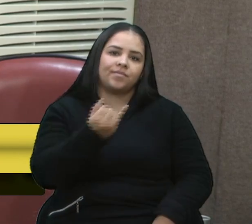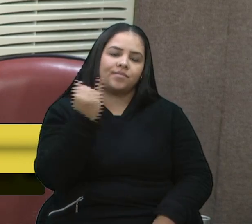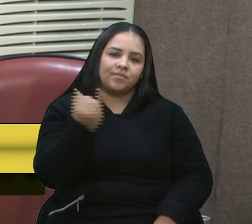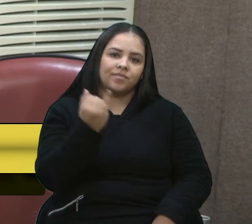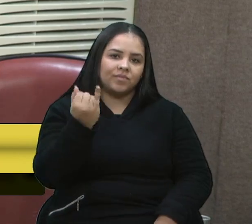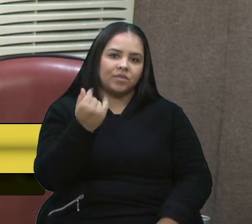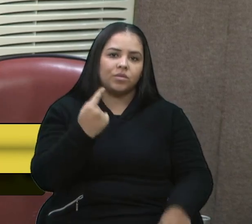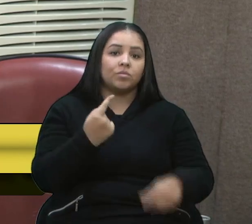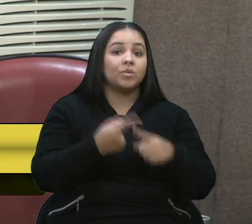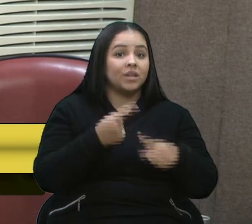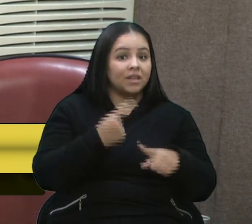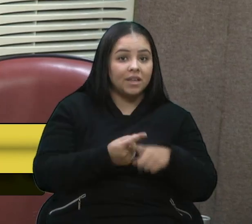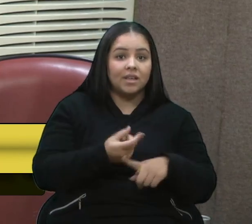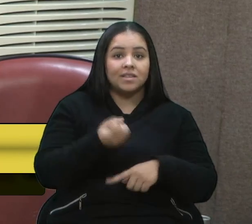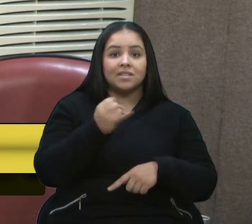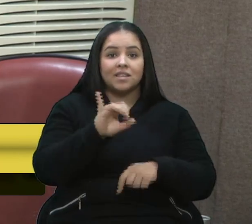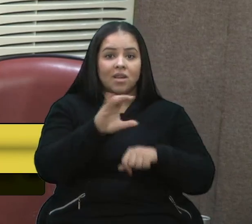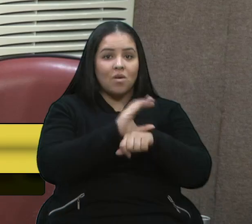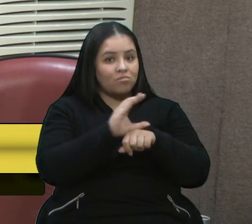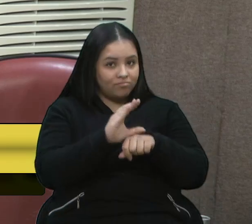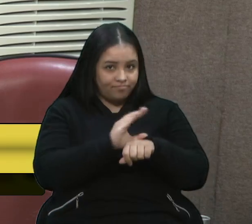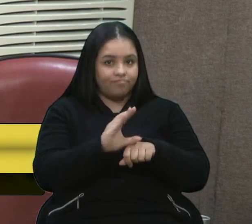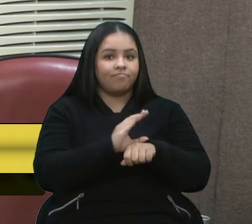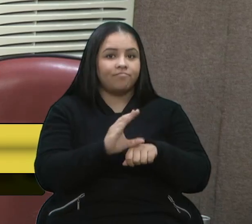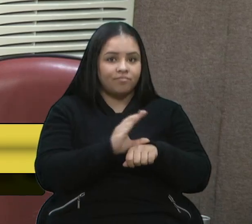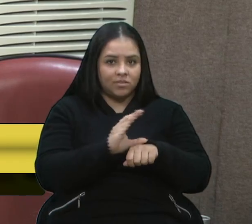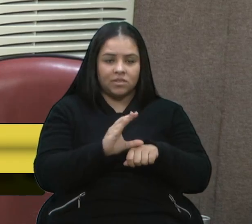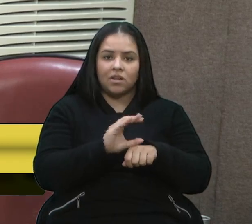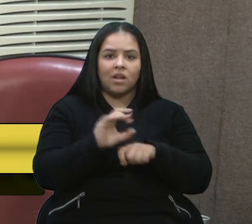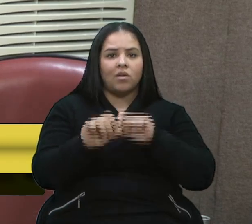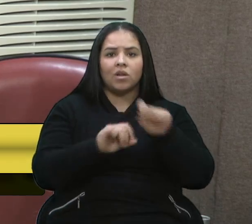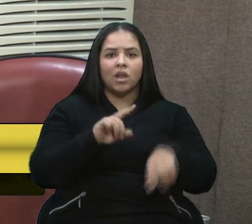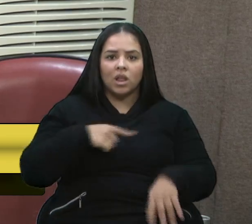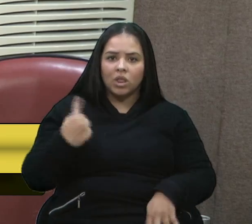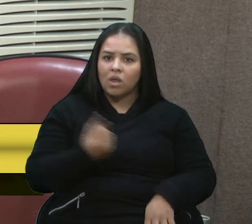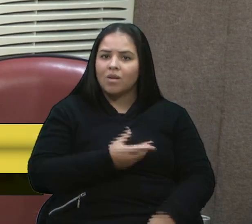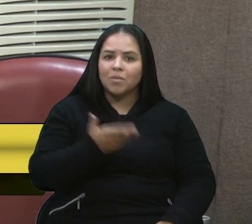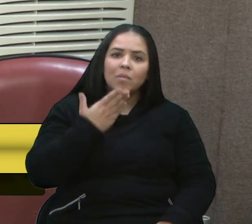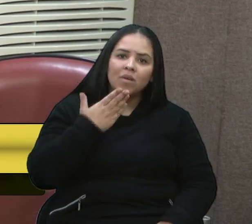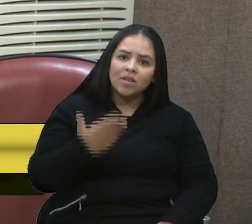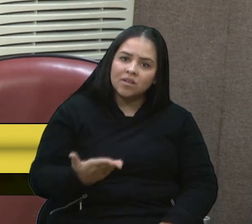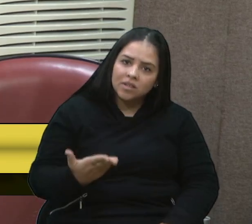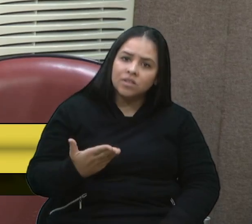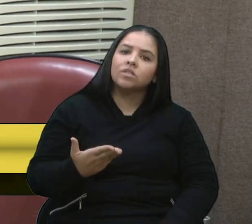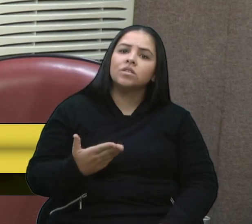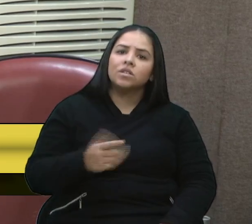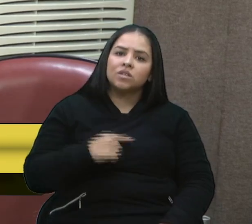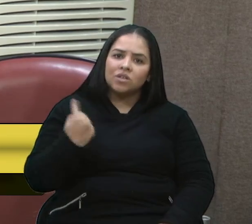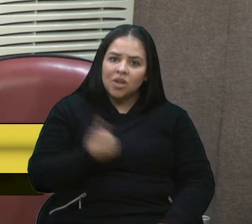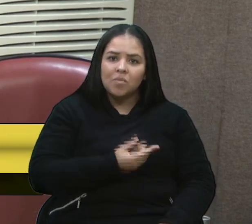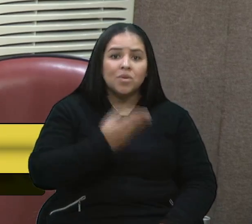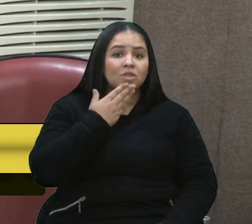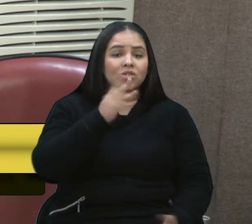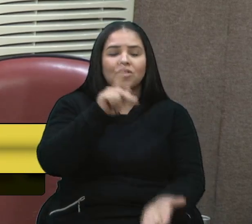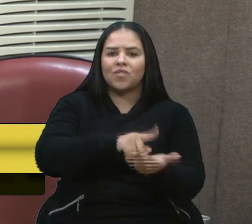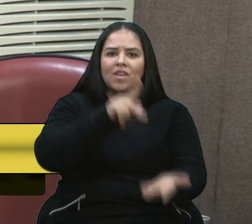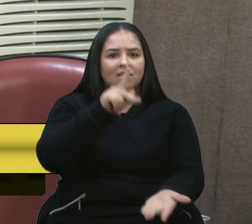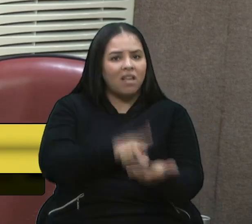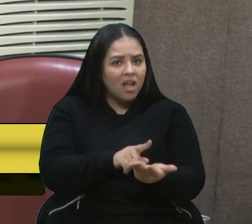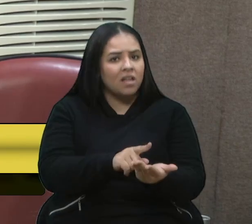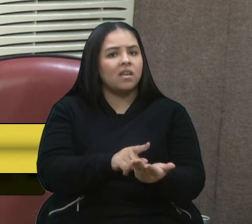parecer foi pela inconstitucionalidade, então que fique o nosso pedido, nosso pedido verdadeiro, que a